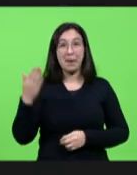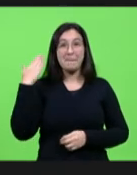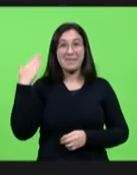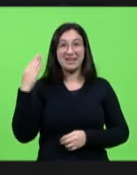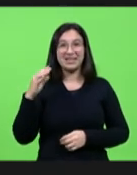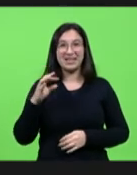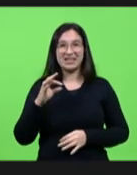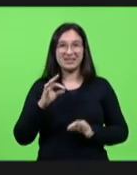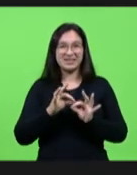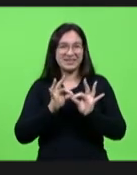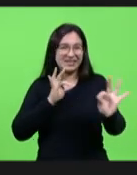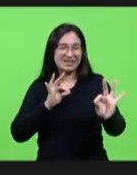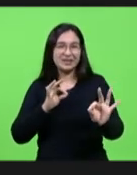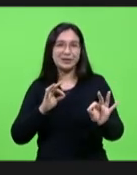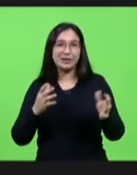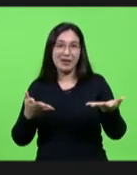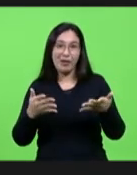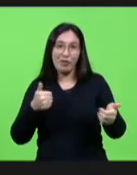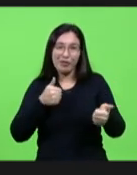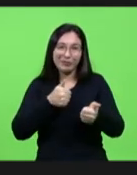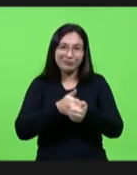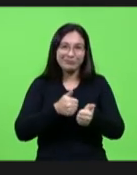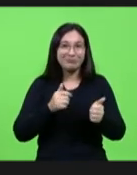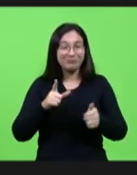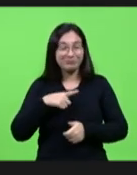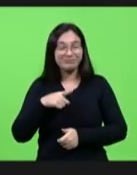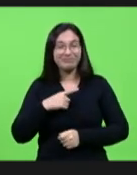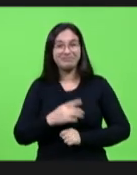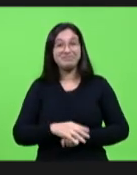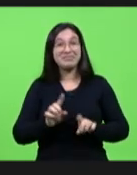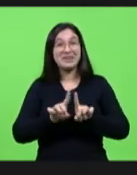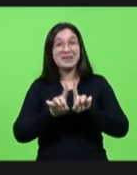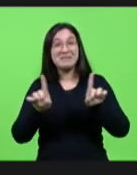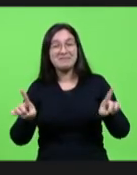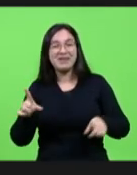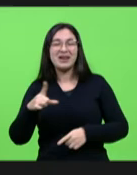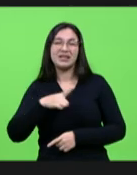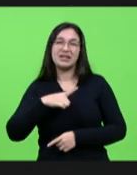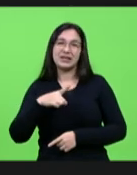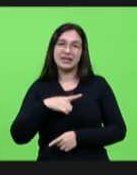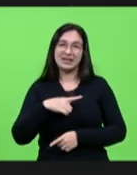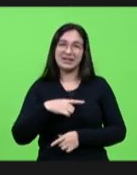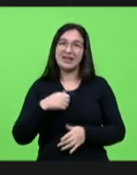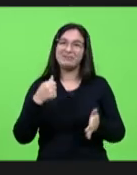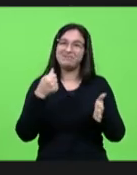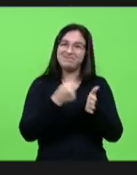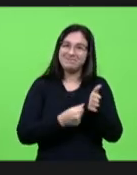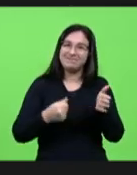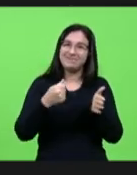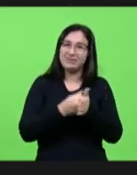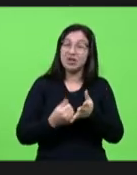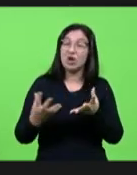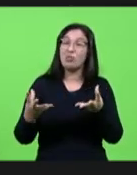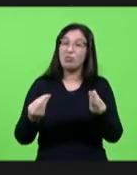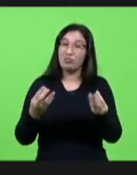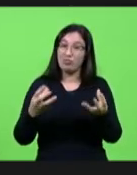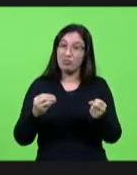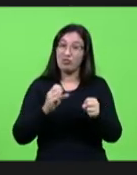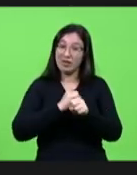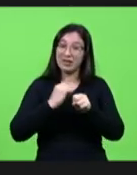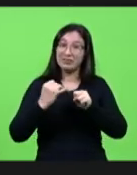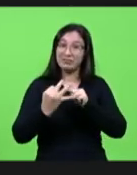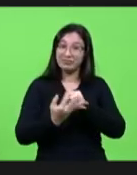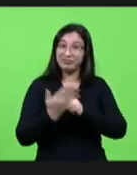mas temos ainda grandes lutas e a pandemia prova